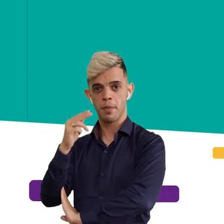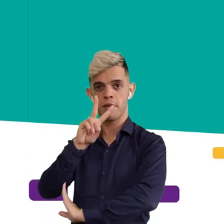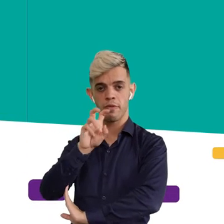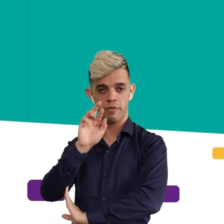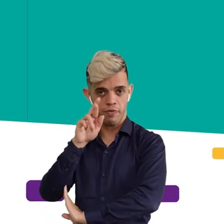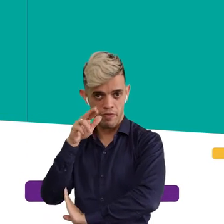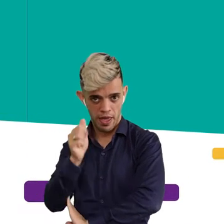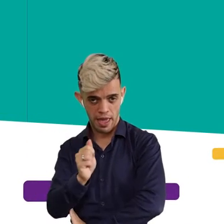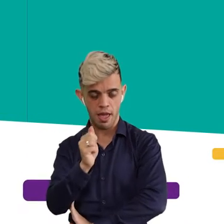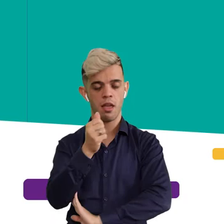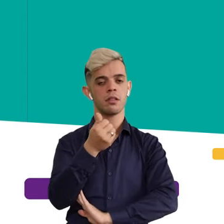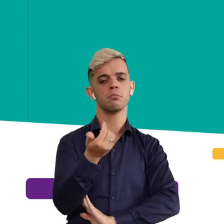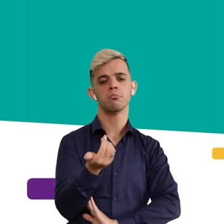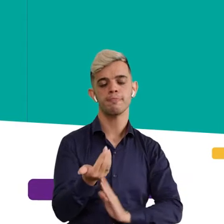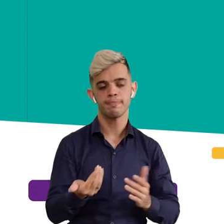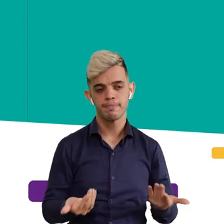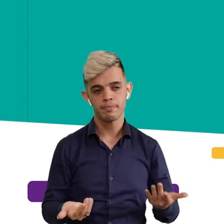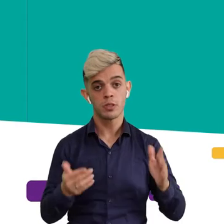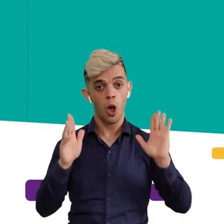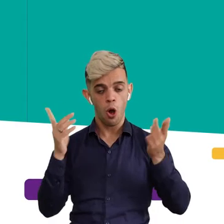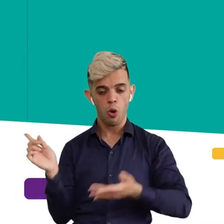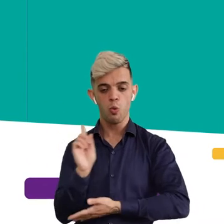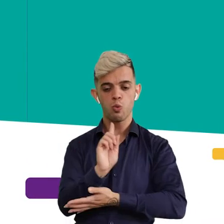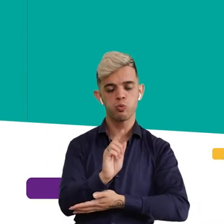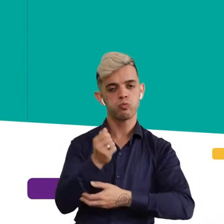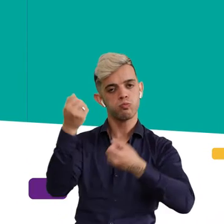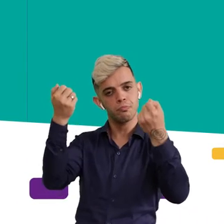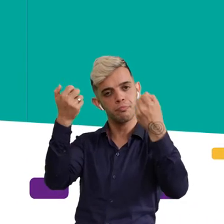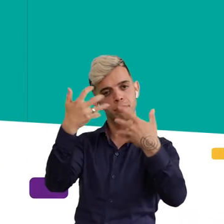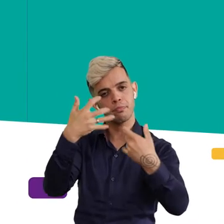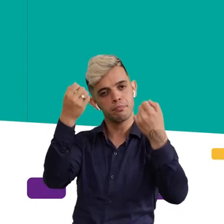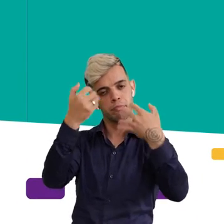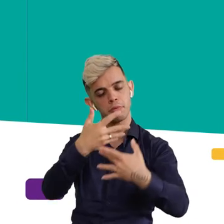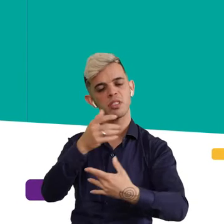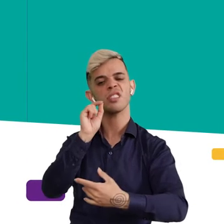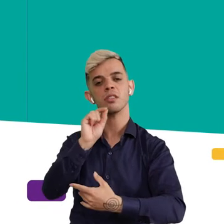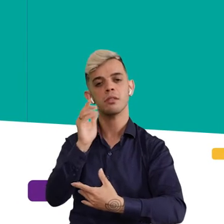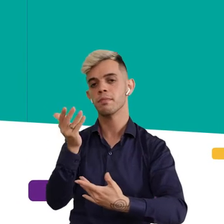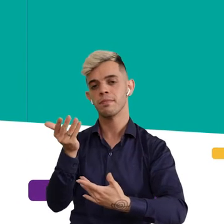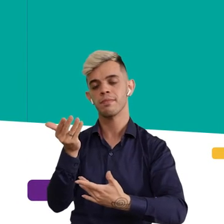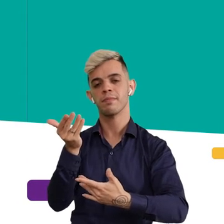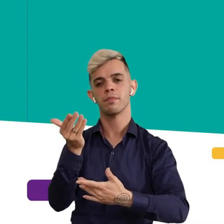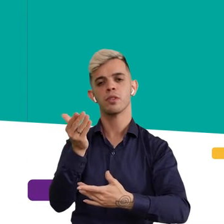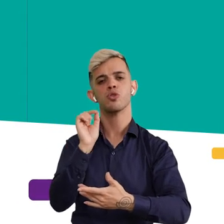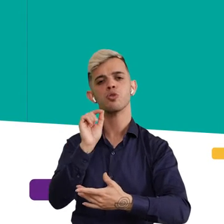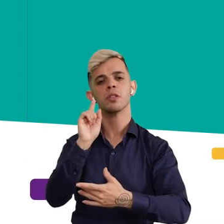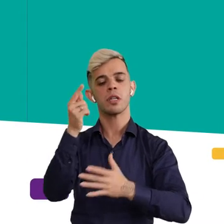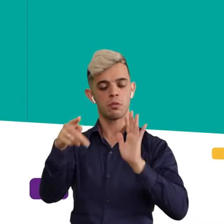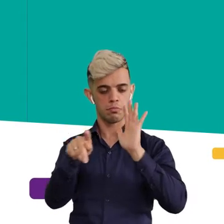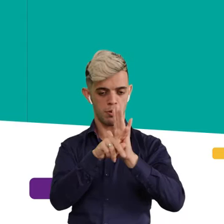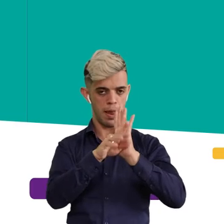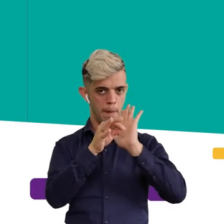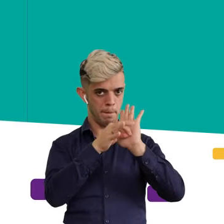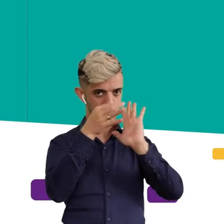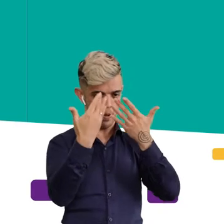tarde, meu nome é Vera Severo de Freitas. Eu vou falar para vocês agora